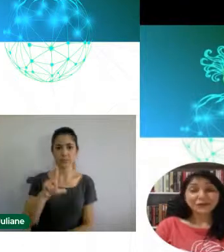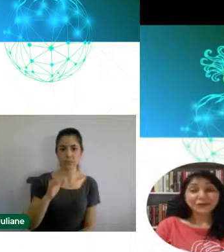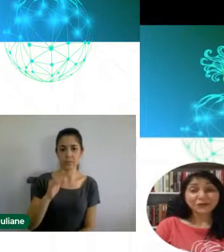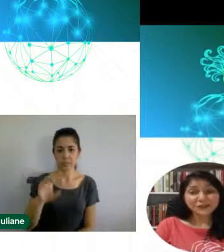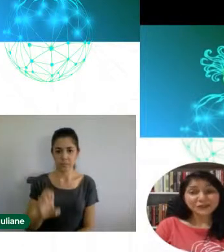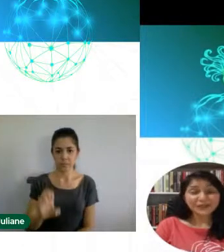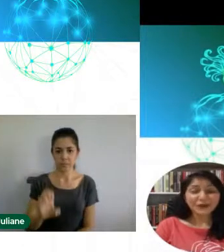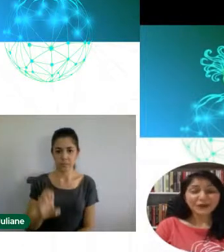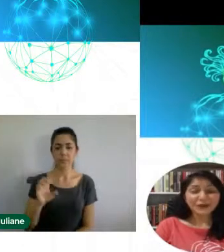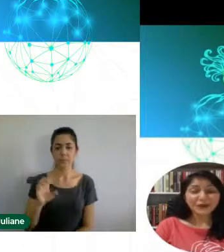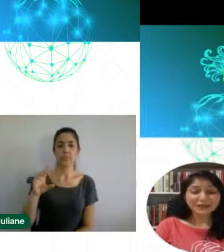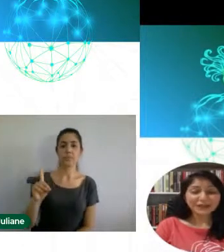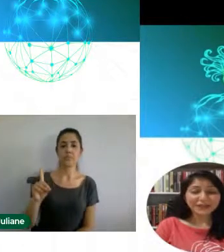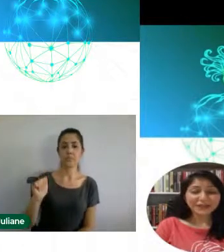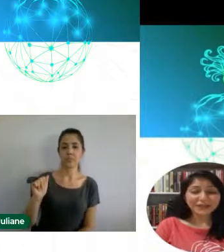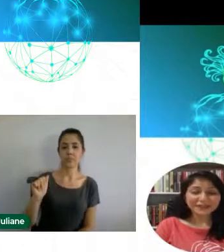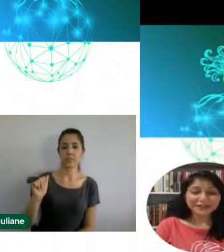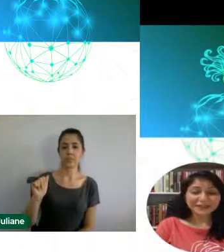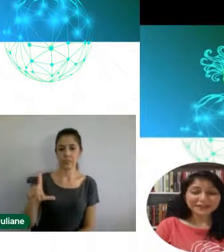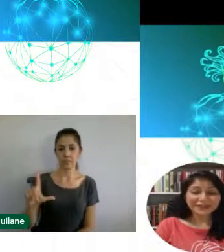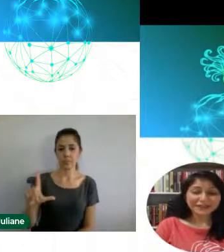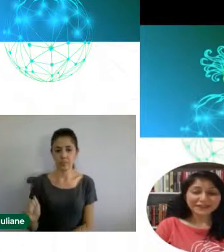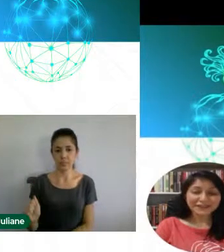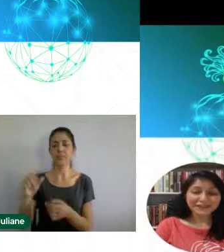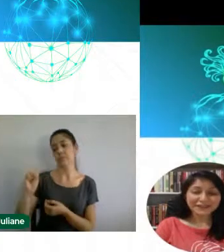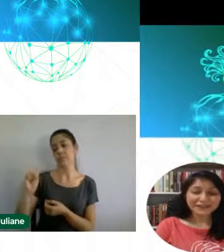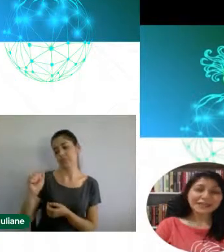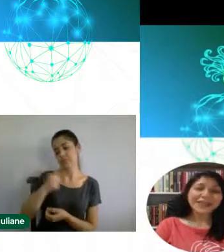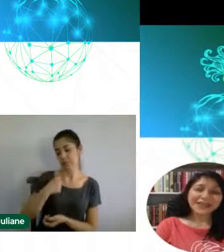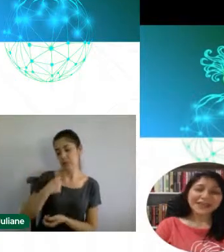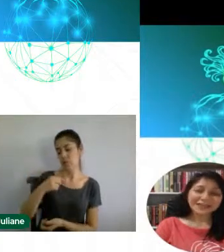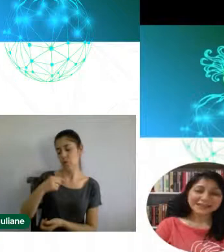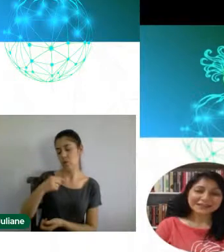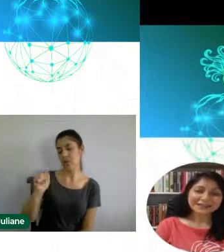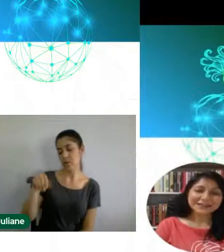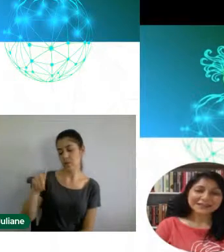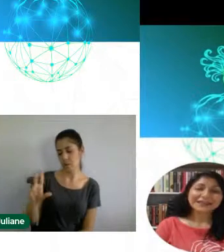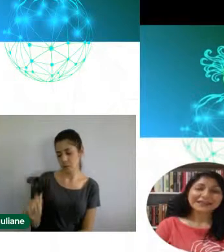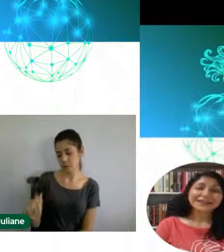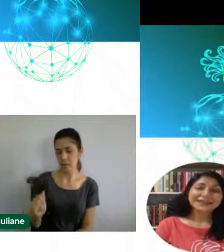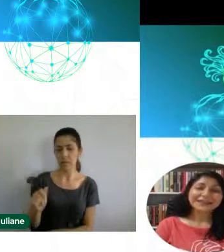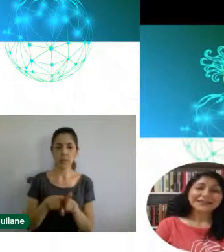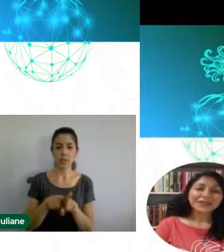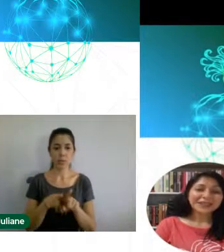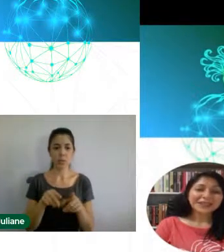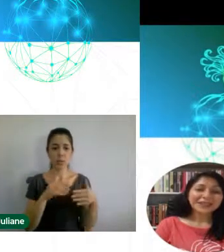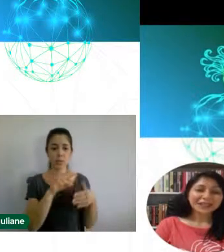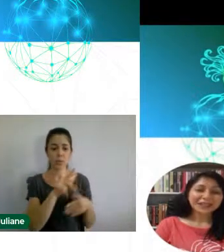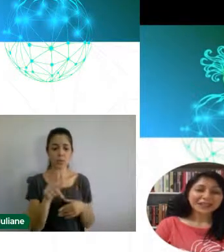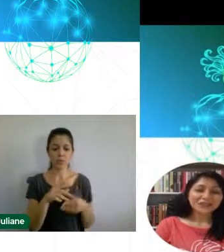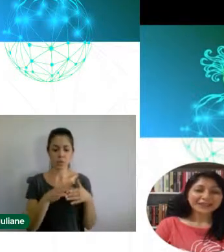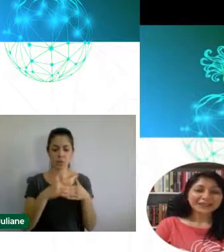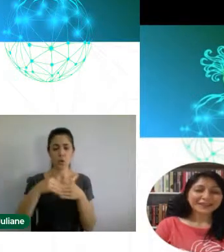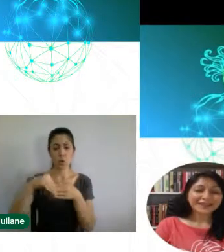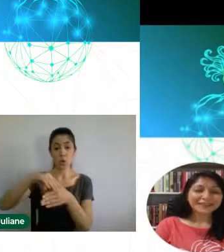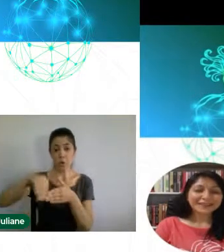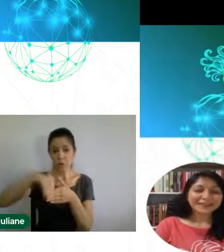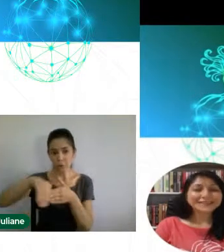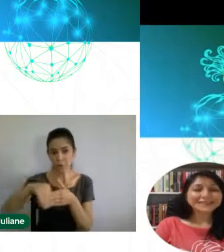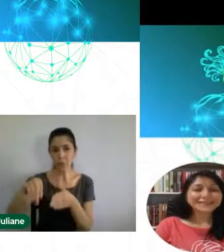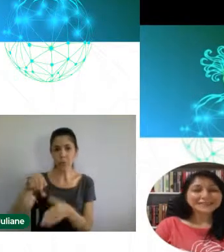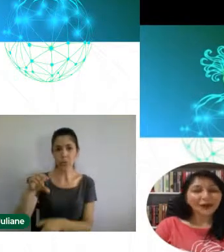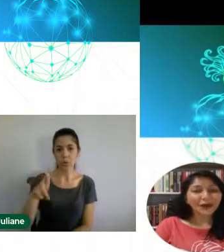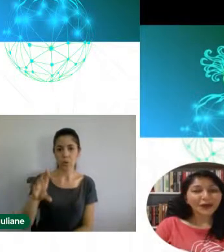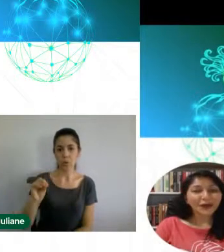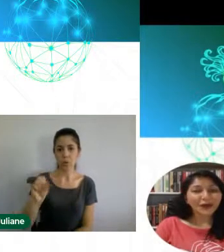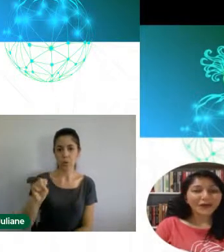professora orientadora Rosemarie Reiner, da unidade Hortências da UERCS.